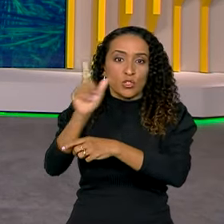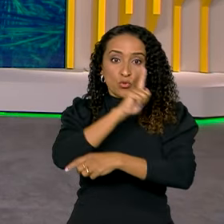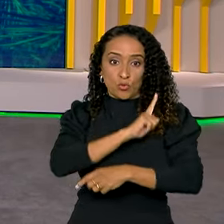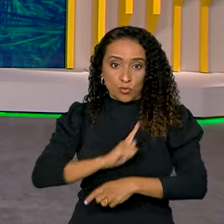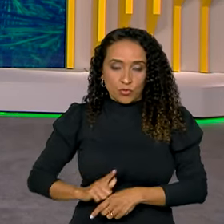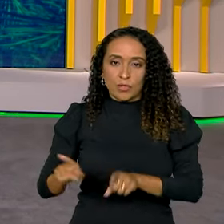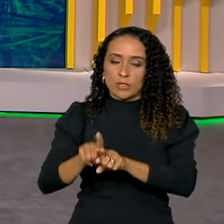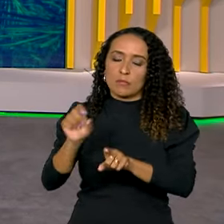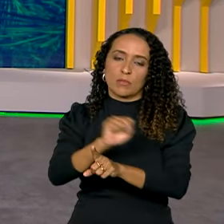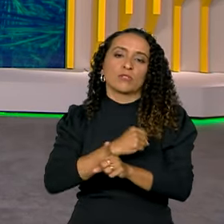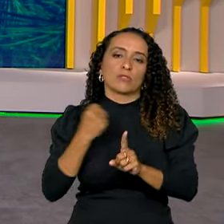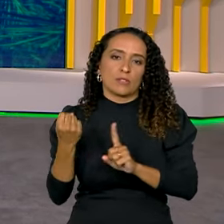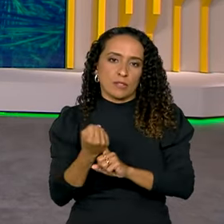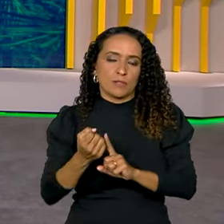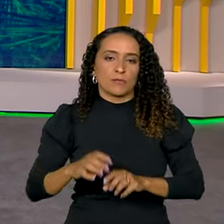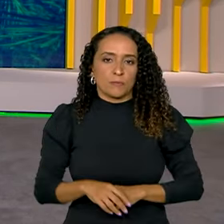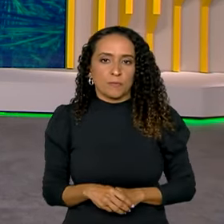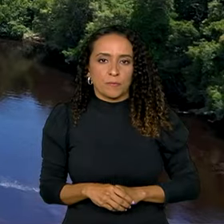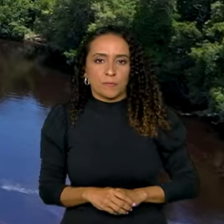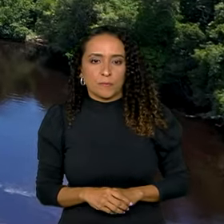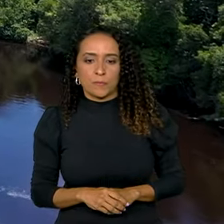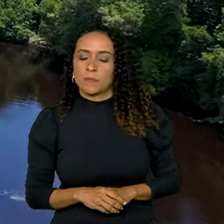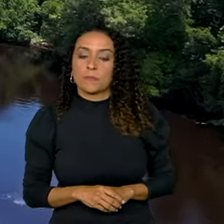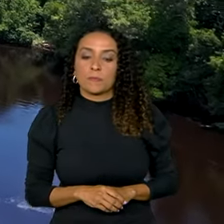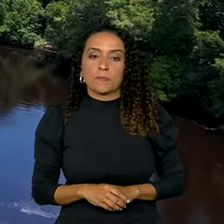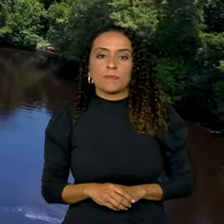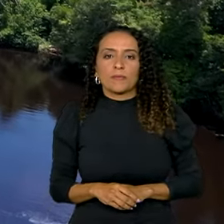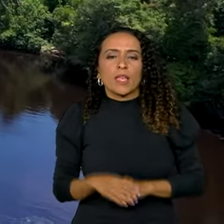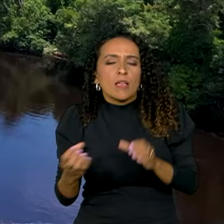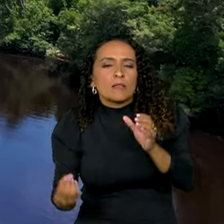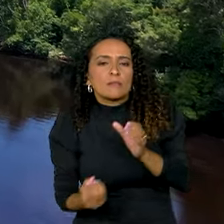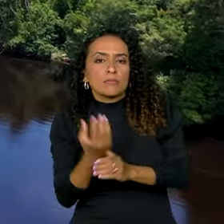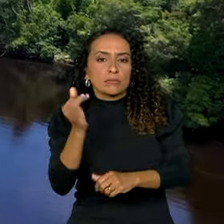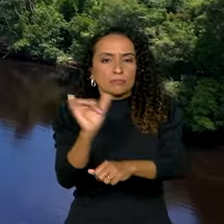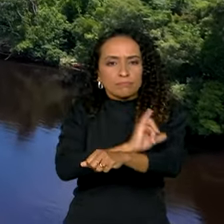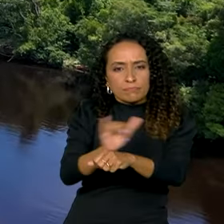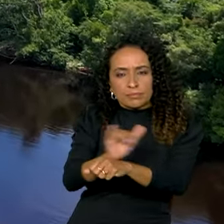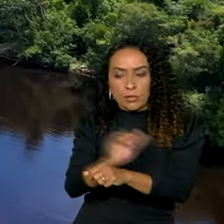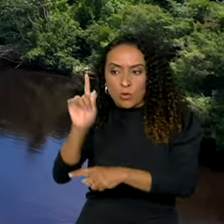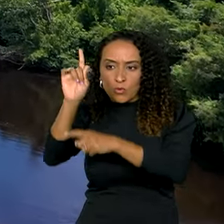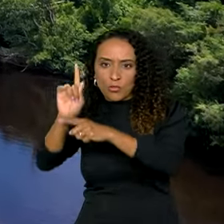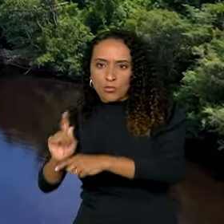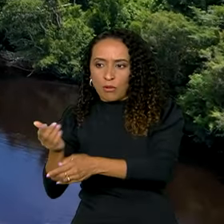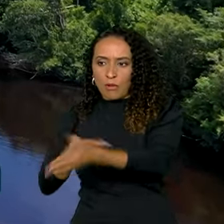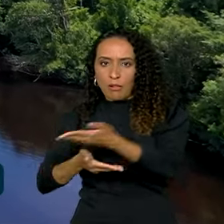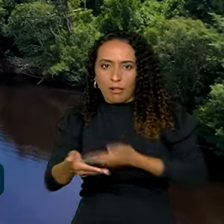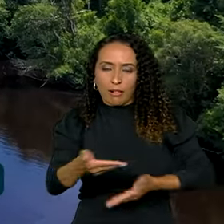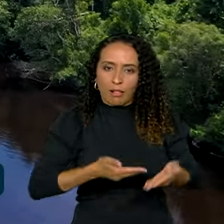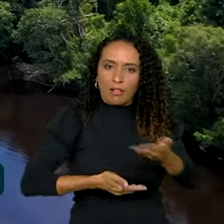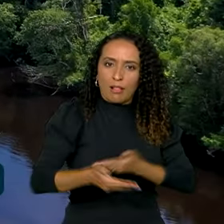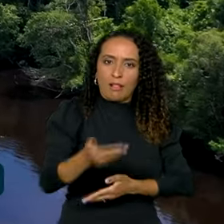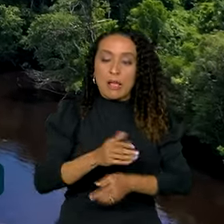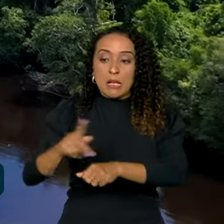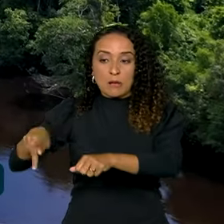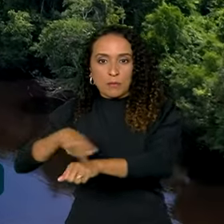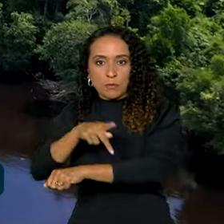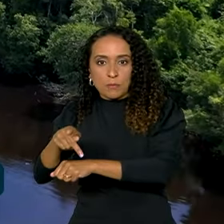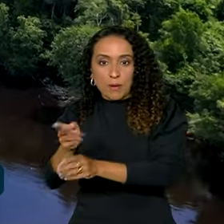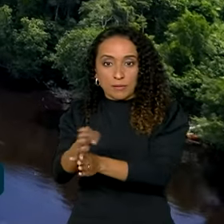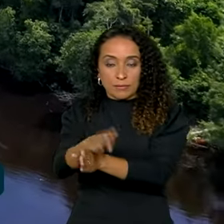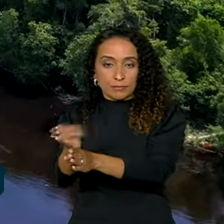governo e da sociedade civil. Criaram a estratégia para uma gestão compartilhada entre os países